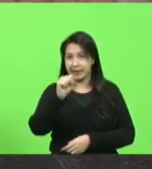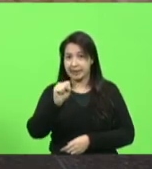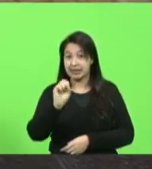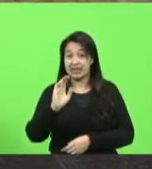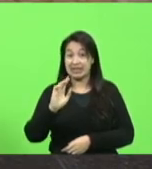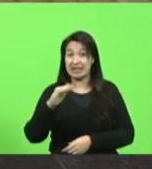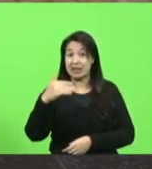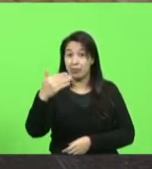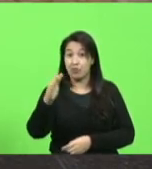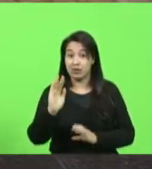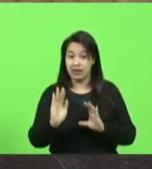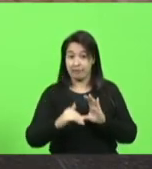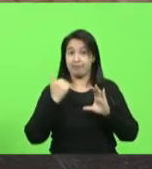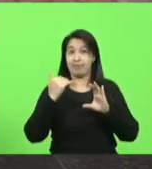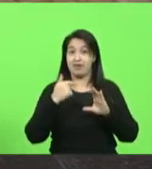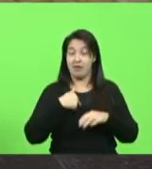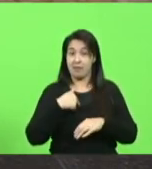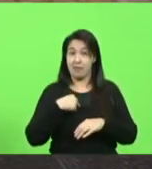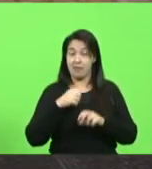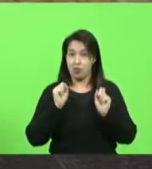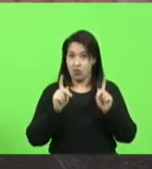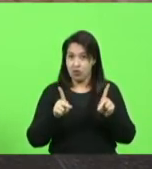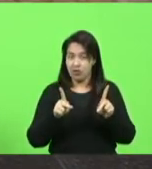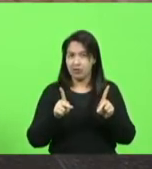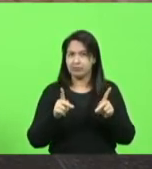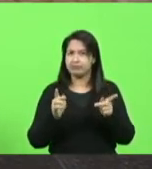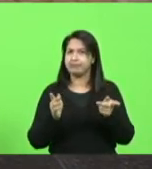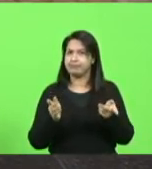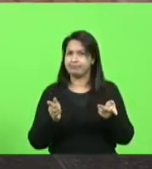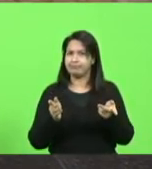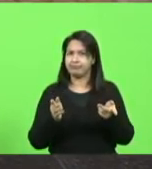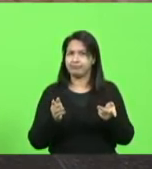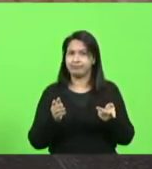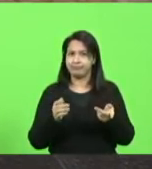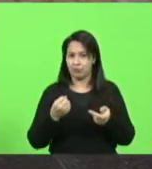números para mim, você tem que retornar esse sequencial numérico,